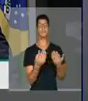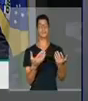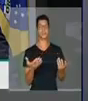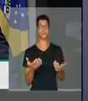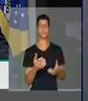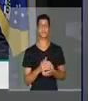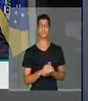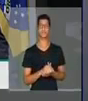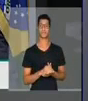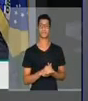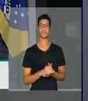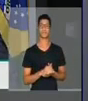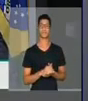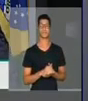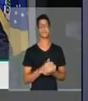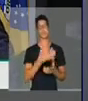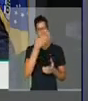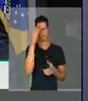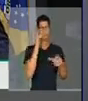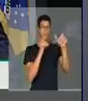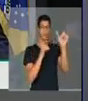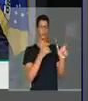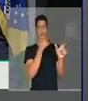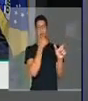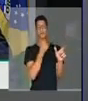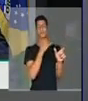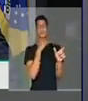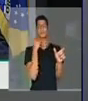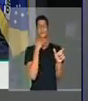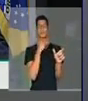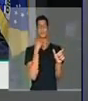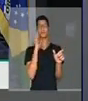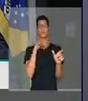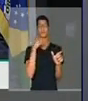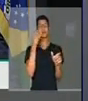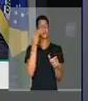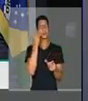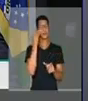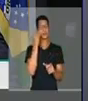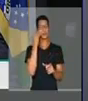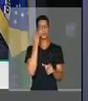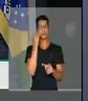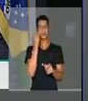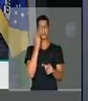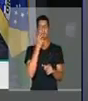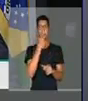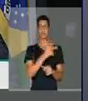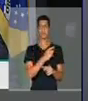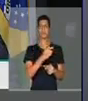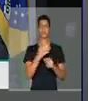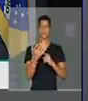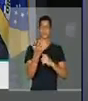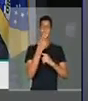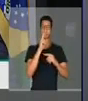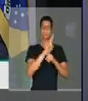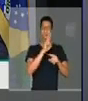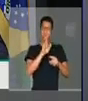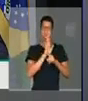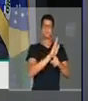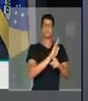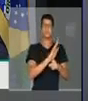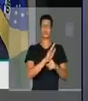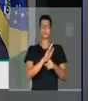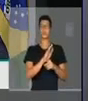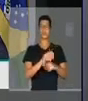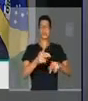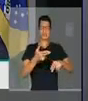ele acabou morrendo ao tentar o seu socorro, com